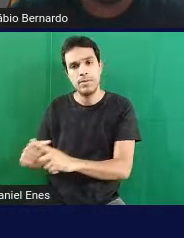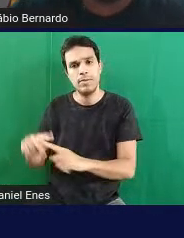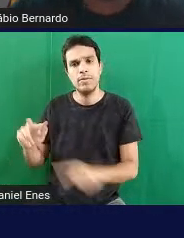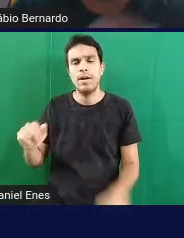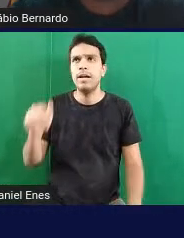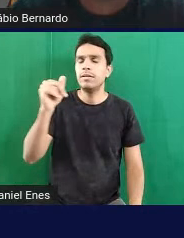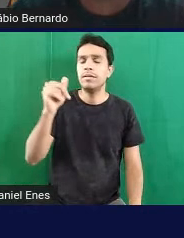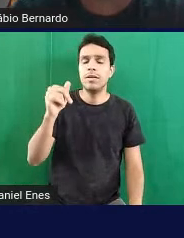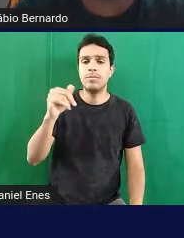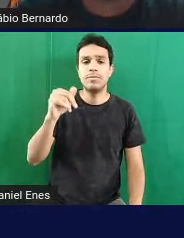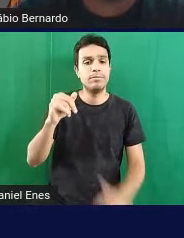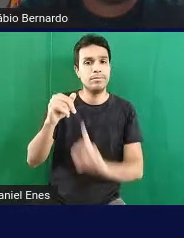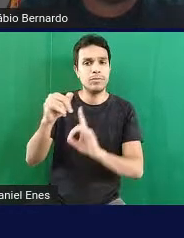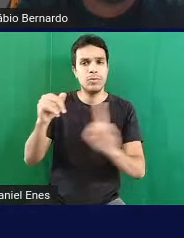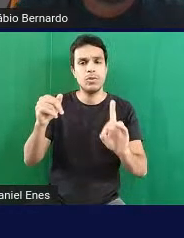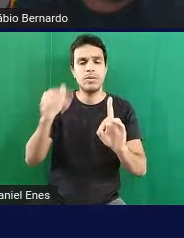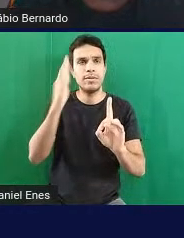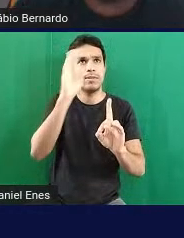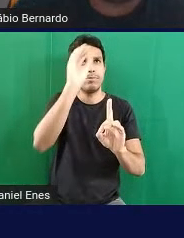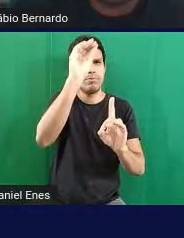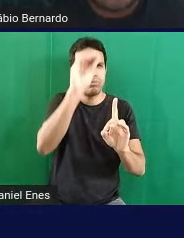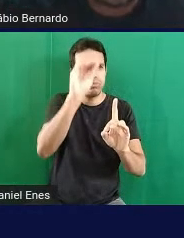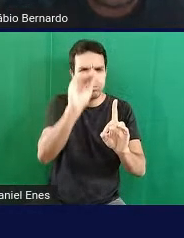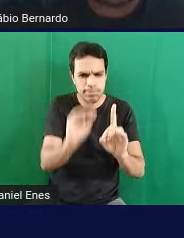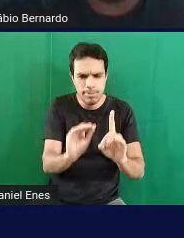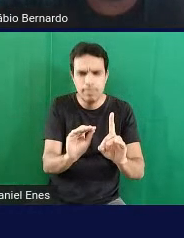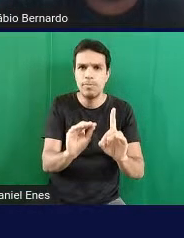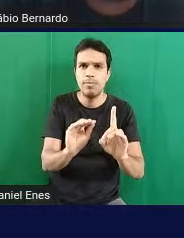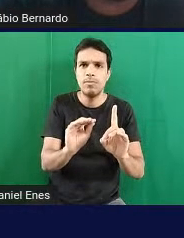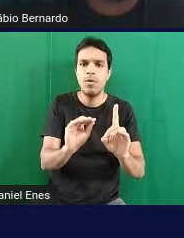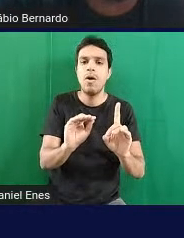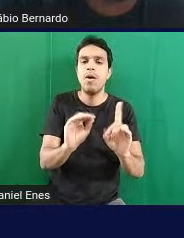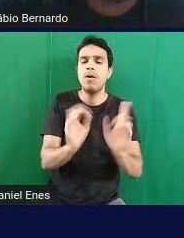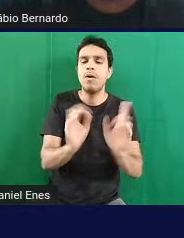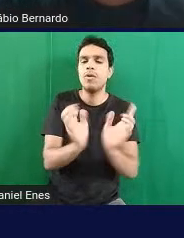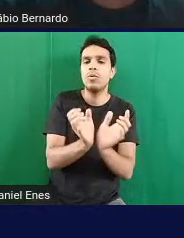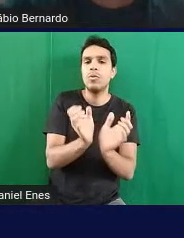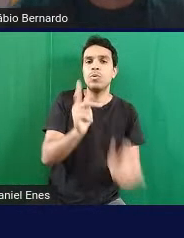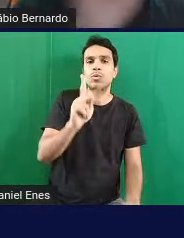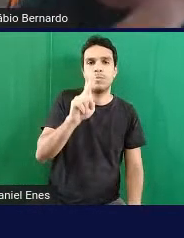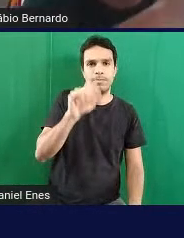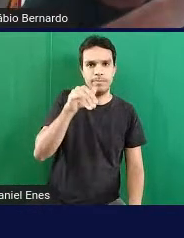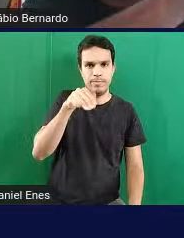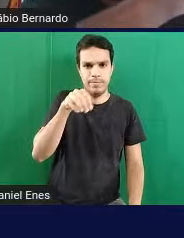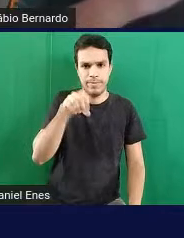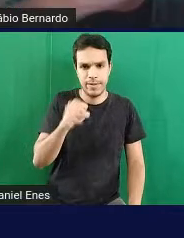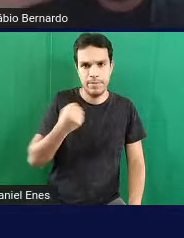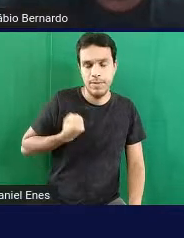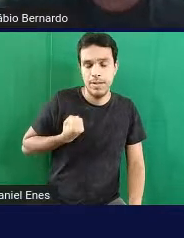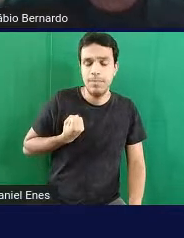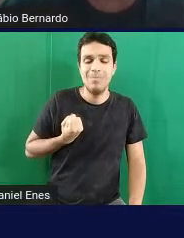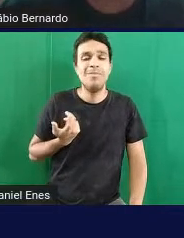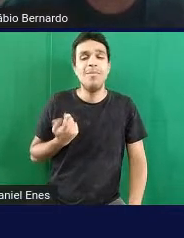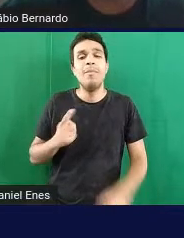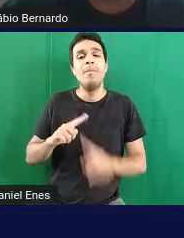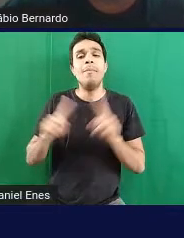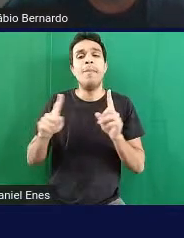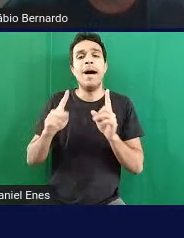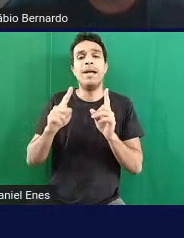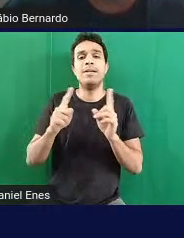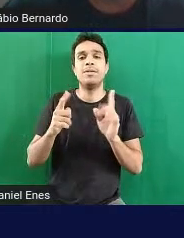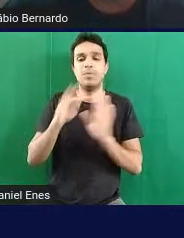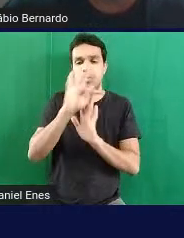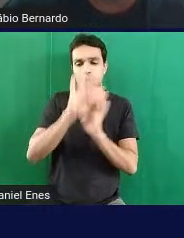direito e efetuando a divisão isso não é possível de se fazer no braille porque o braille ele vai escrever em linha